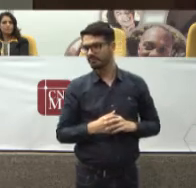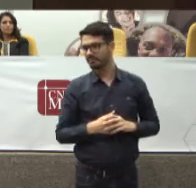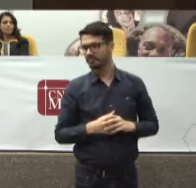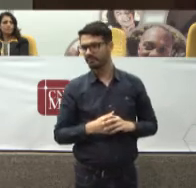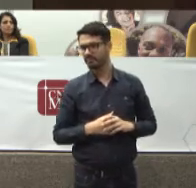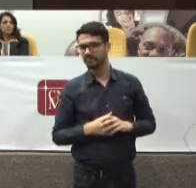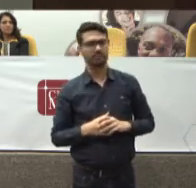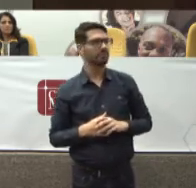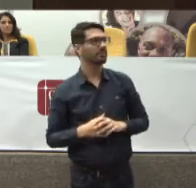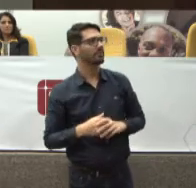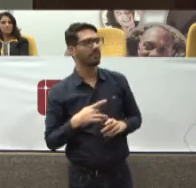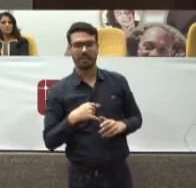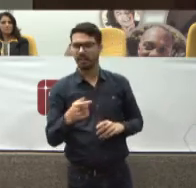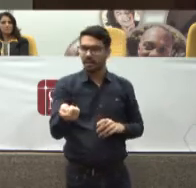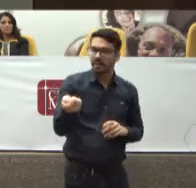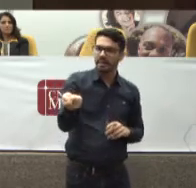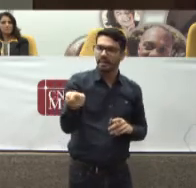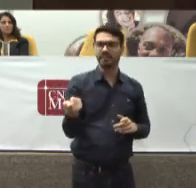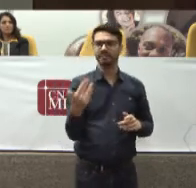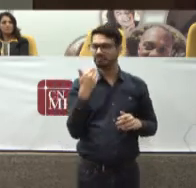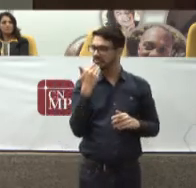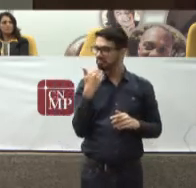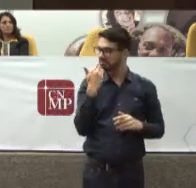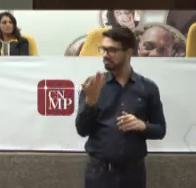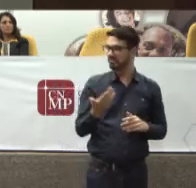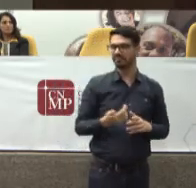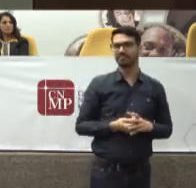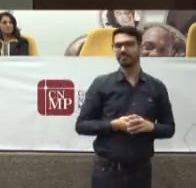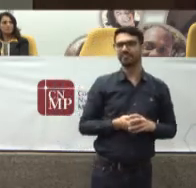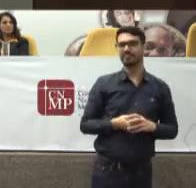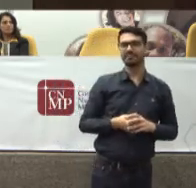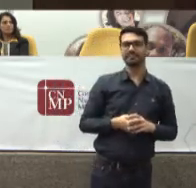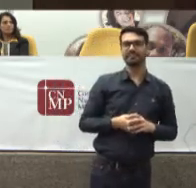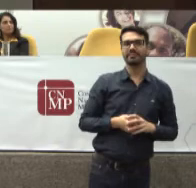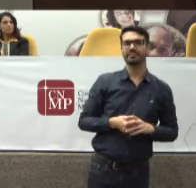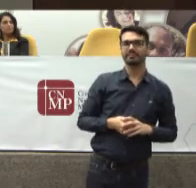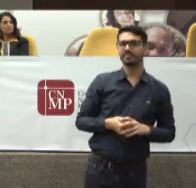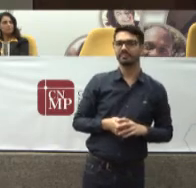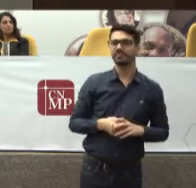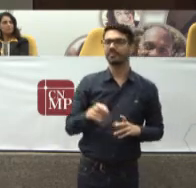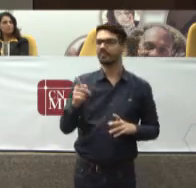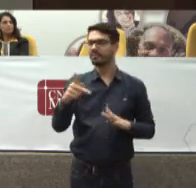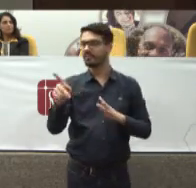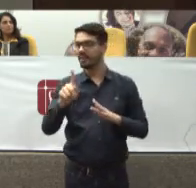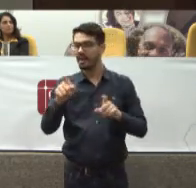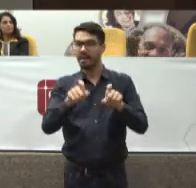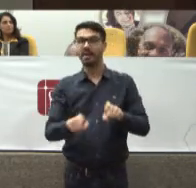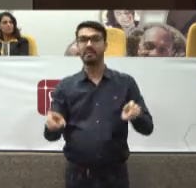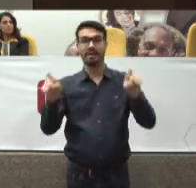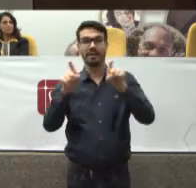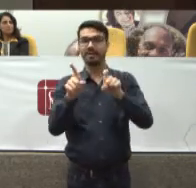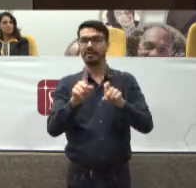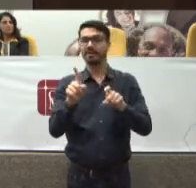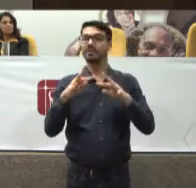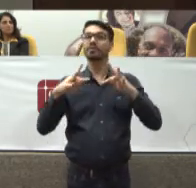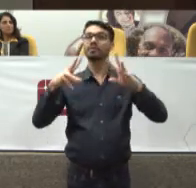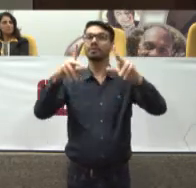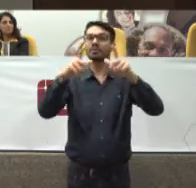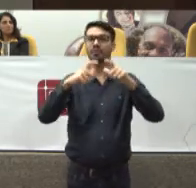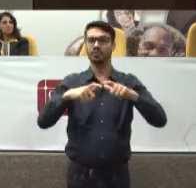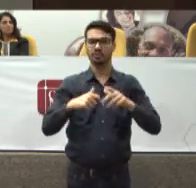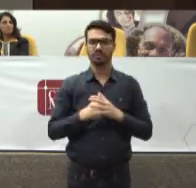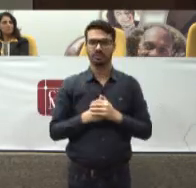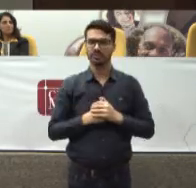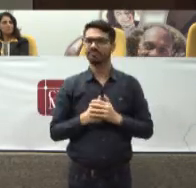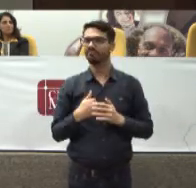Sim, eu estou mirando aí Mas tudo bem Não é o teu aparelho São em todos os lugares É uma coisa